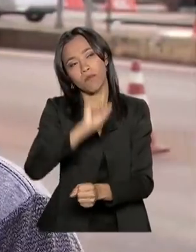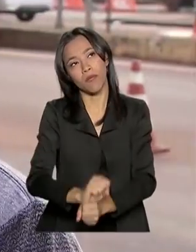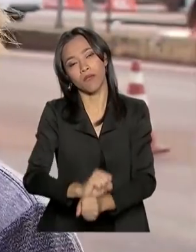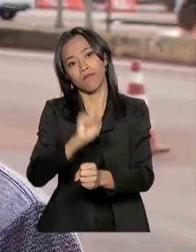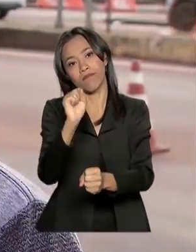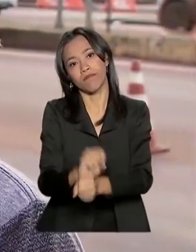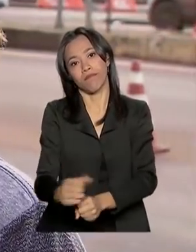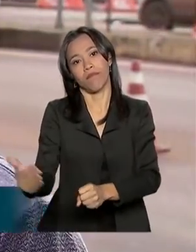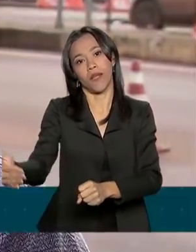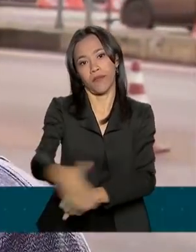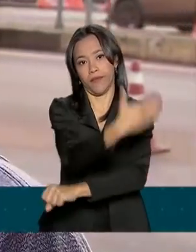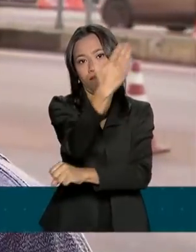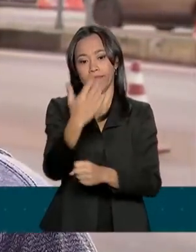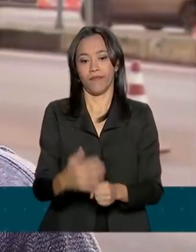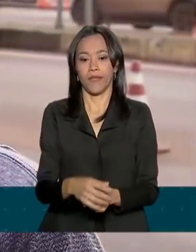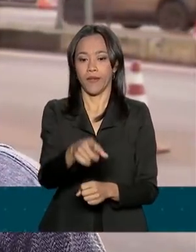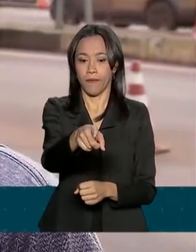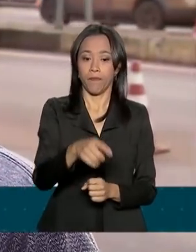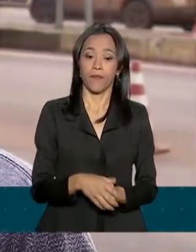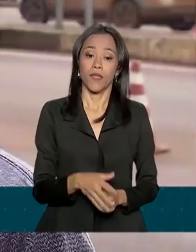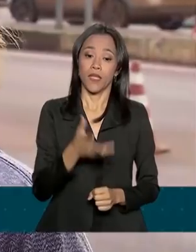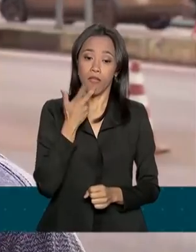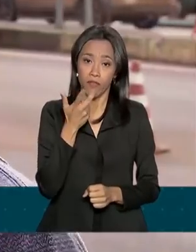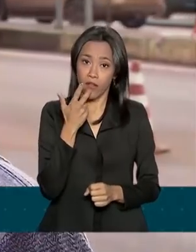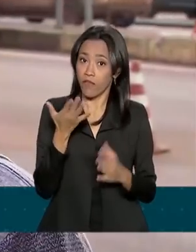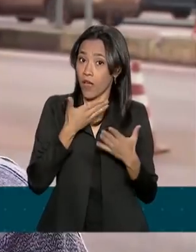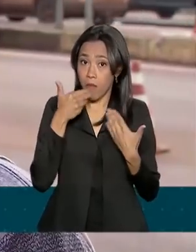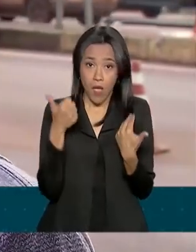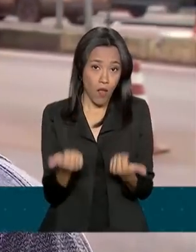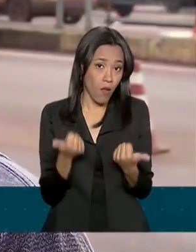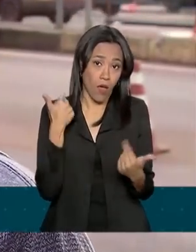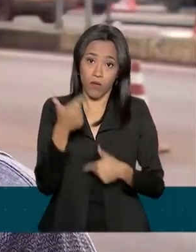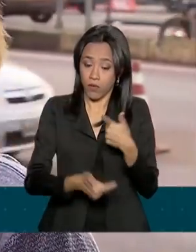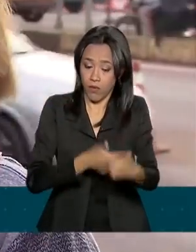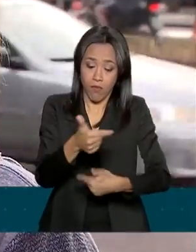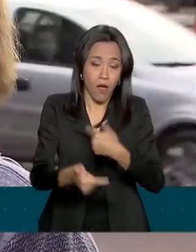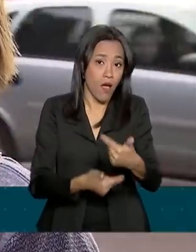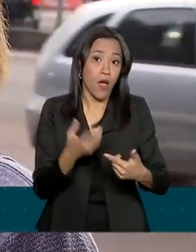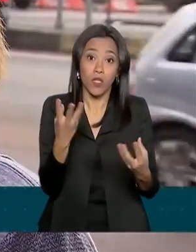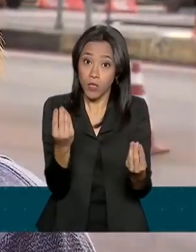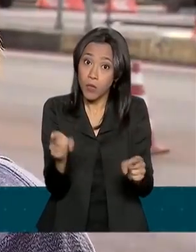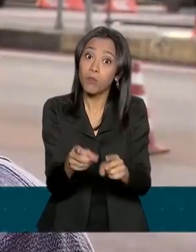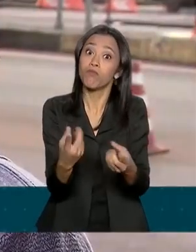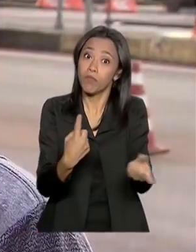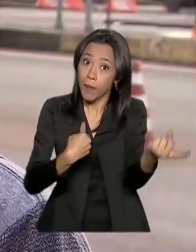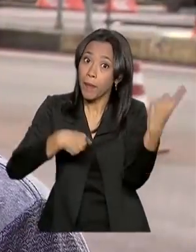Precisa um montão do ponte, né? E vai renderar muito trabalho, muito progresso.